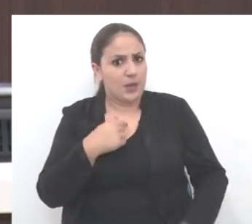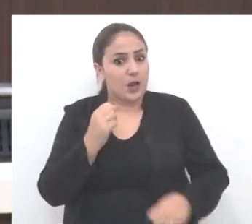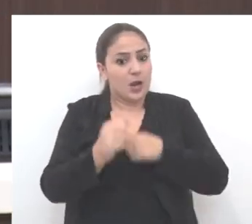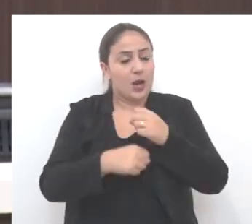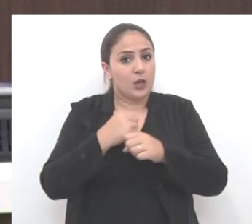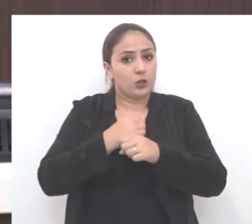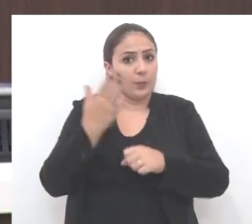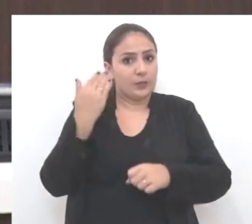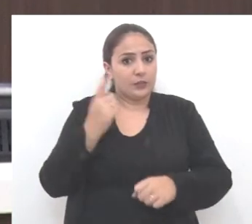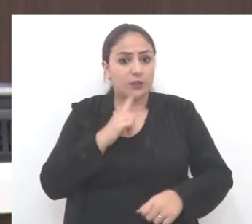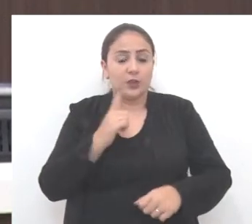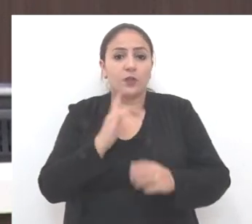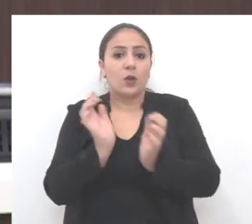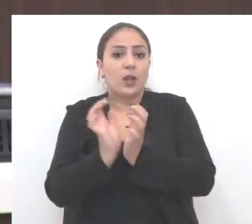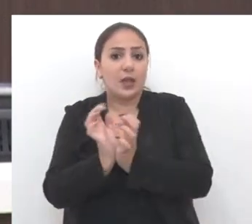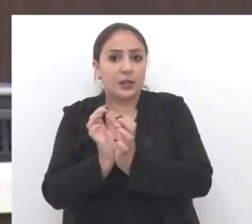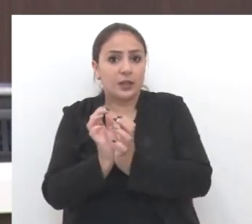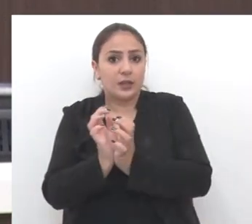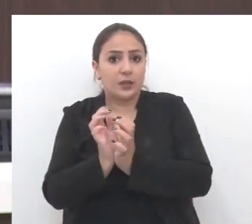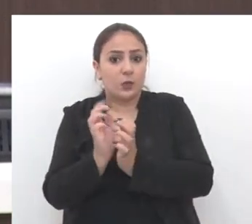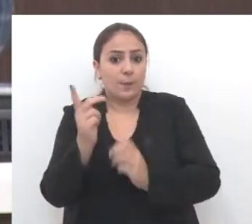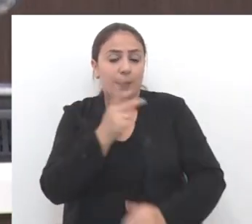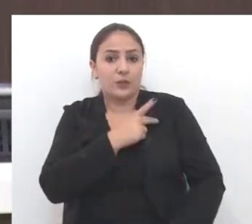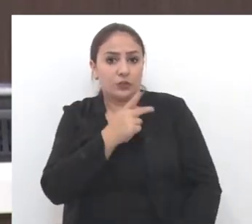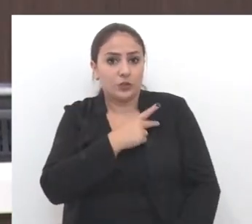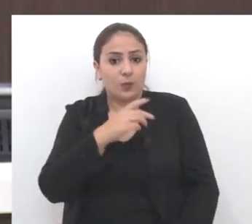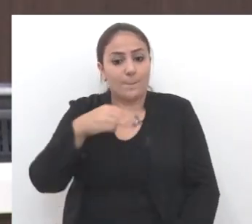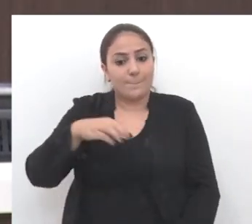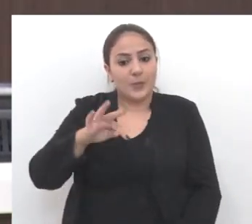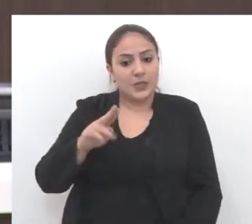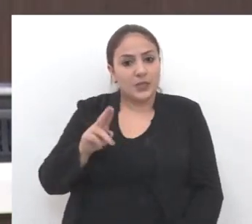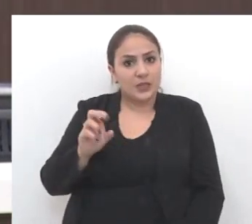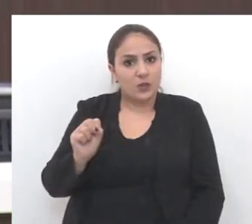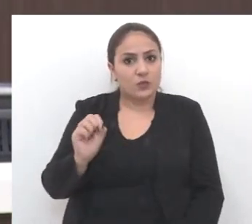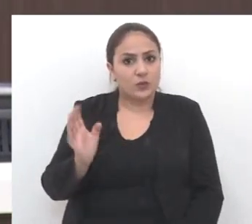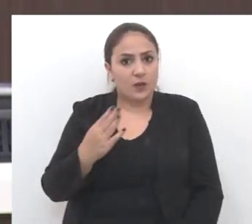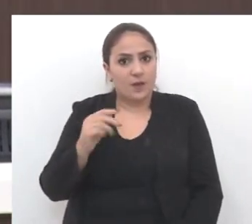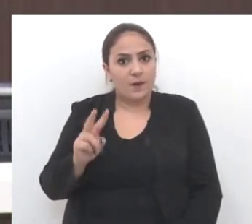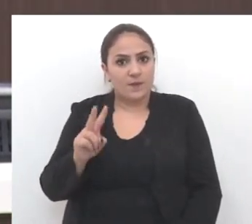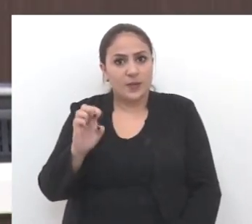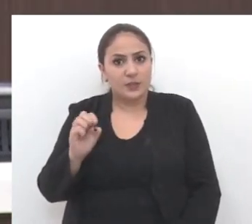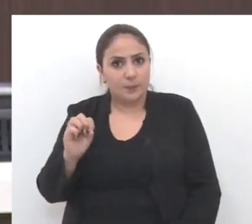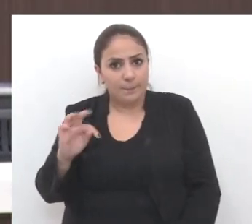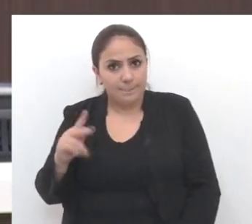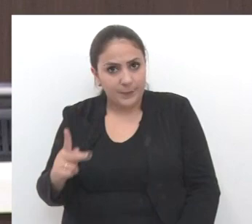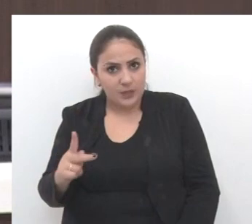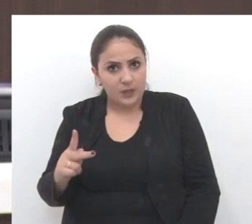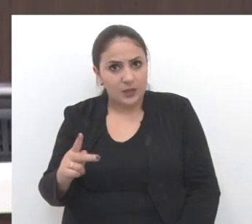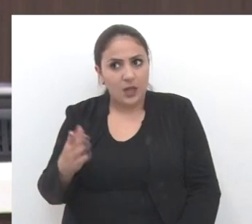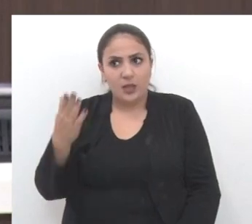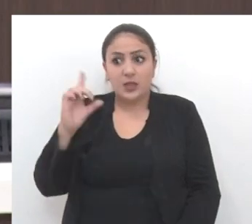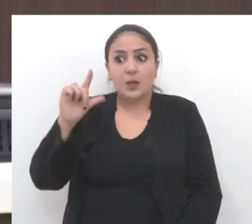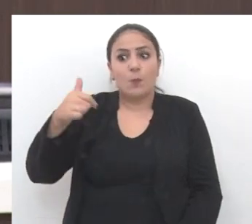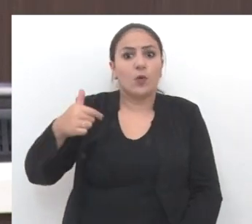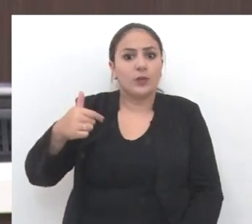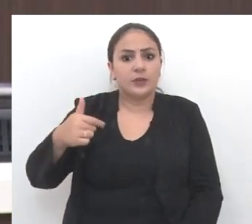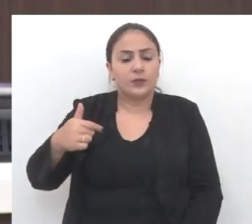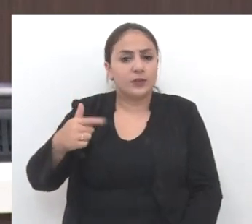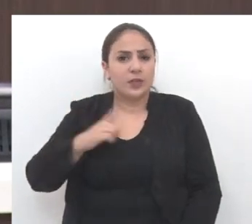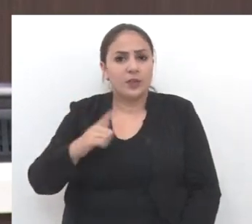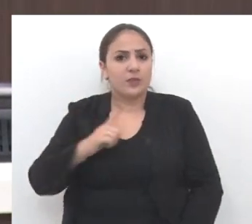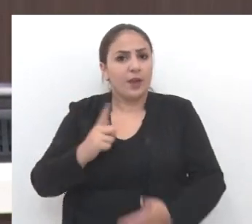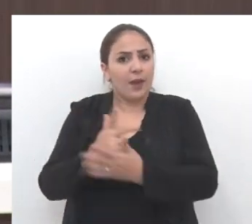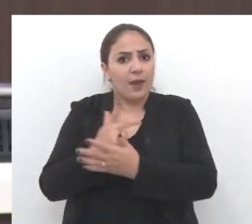tivemos isso aqui com o seu colega de partido, Matheus Vesp, e lá fora nós fomos muito mal interpretados. Espero que nós não